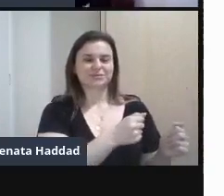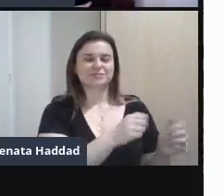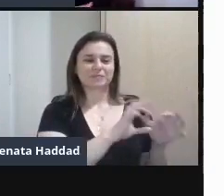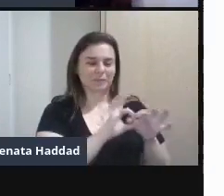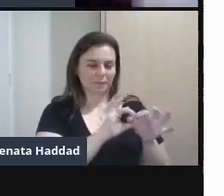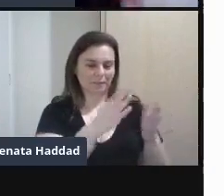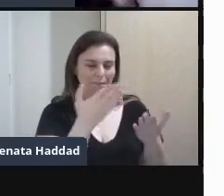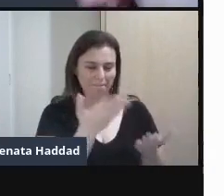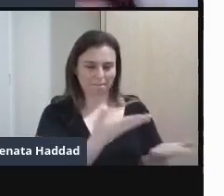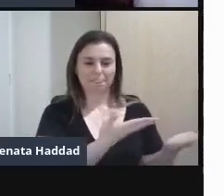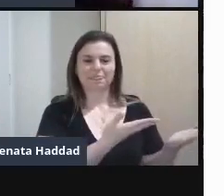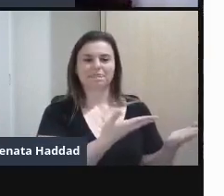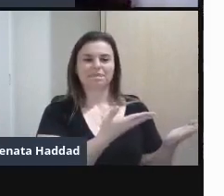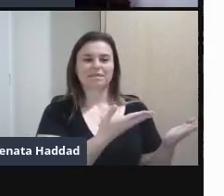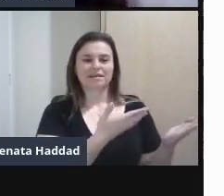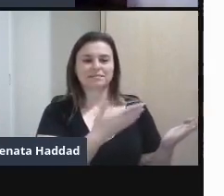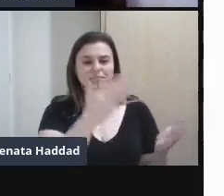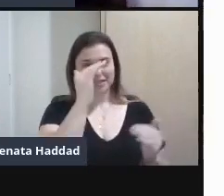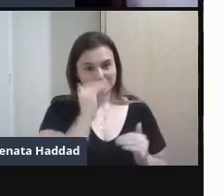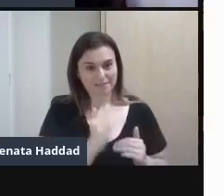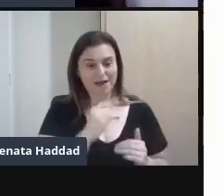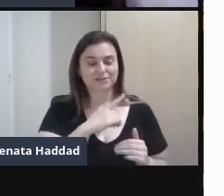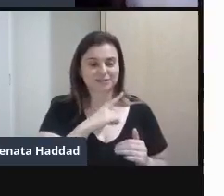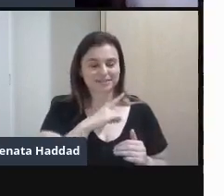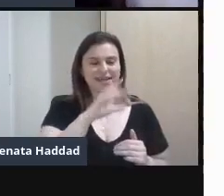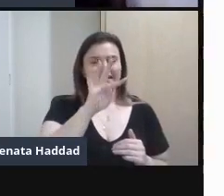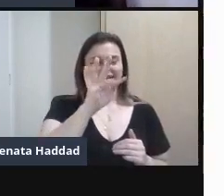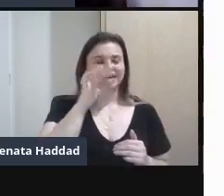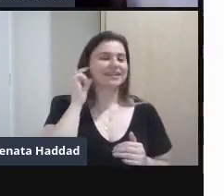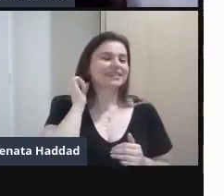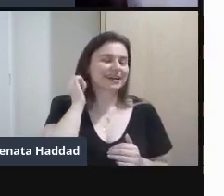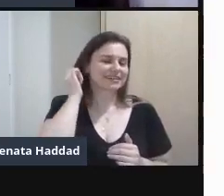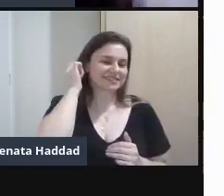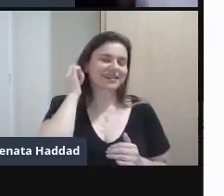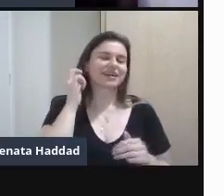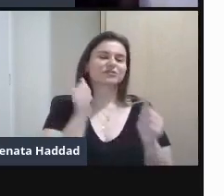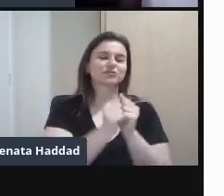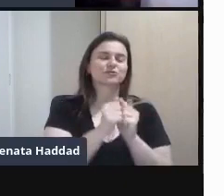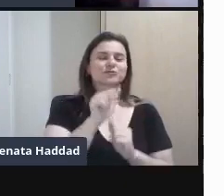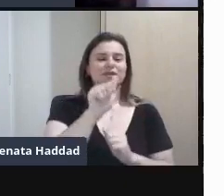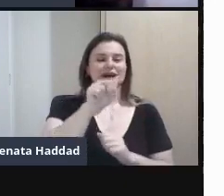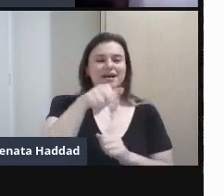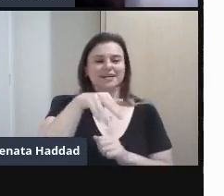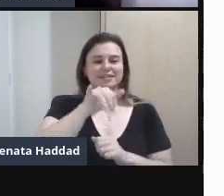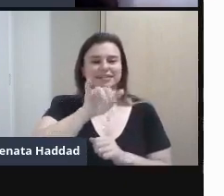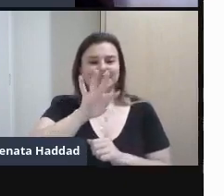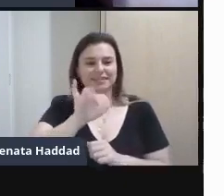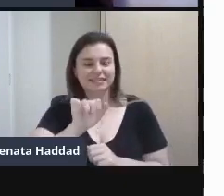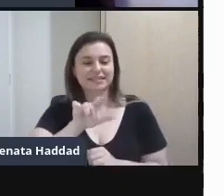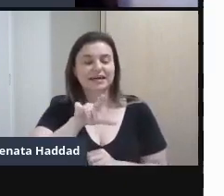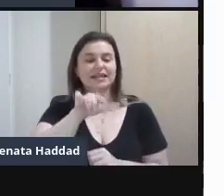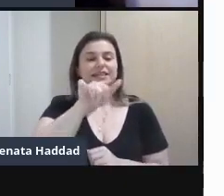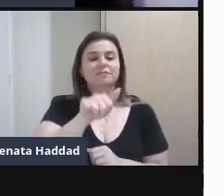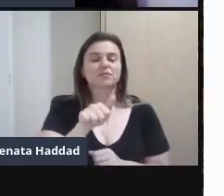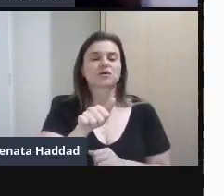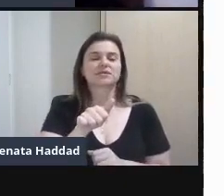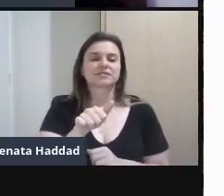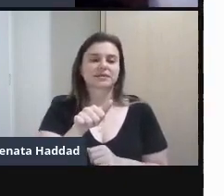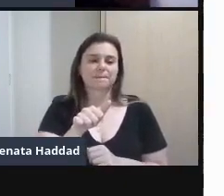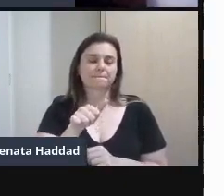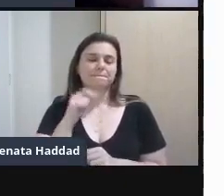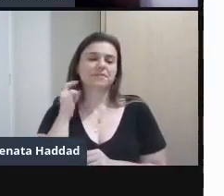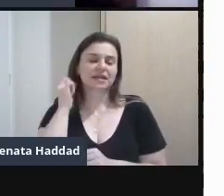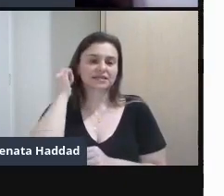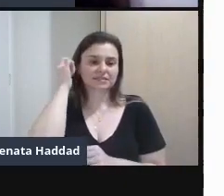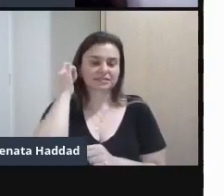Tarsila E temos a Anitta As duas juntas Como eu falei Para vocês A Tarsila depois Ela foi diretora Da